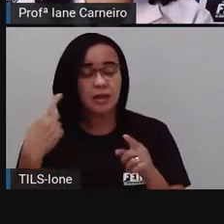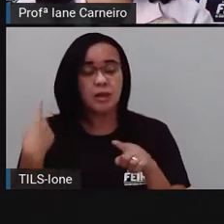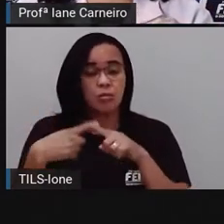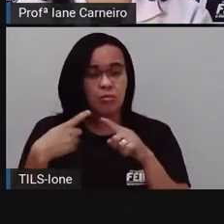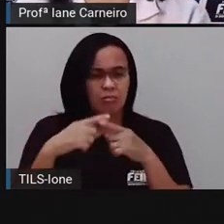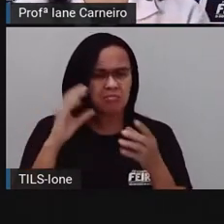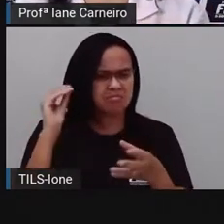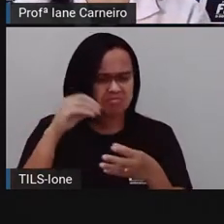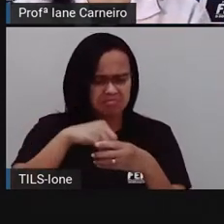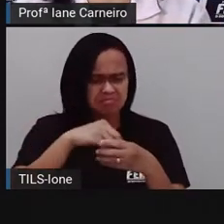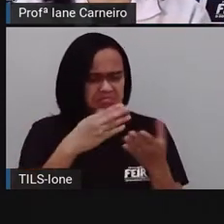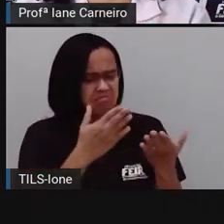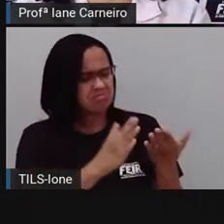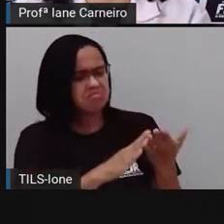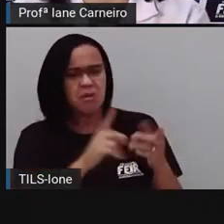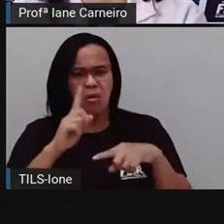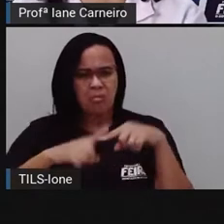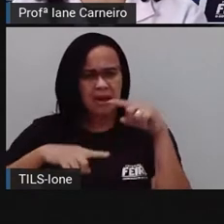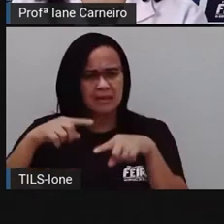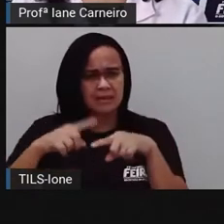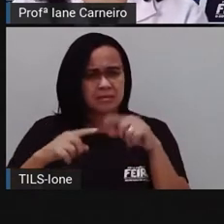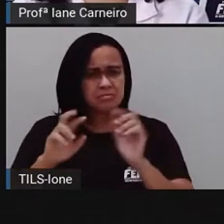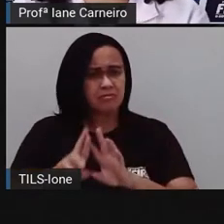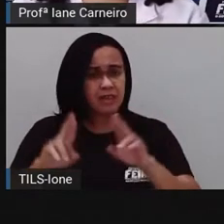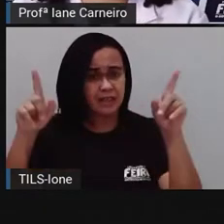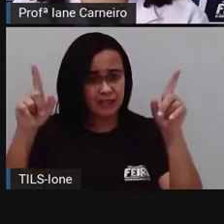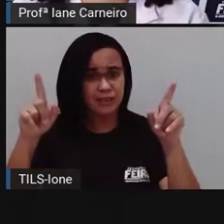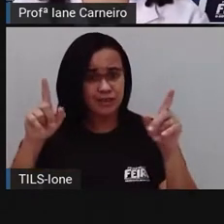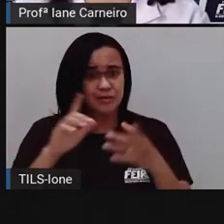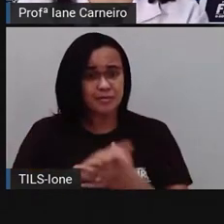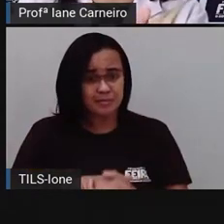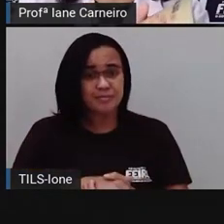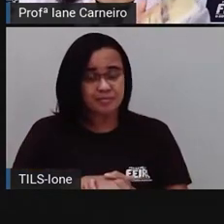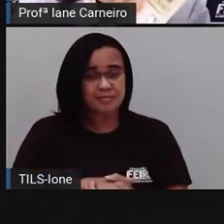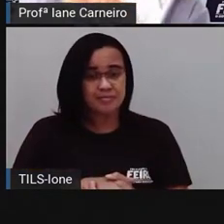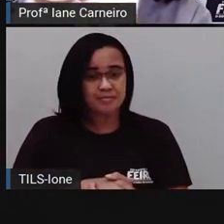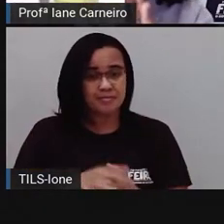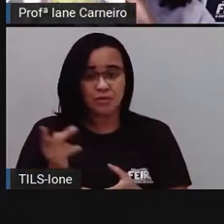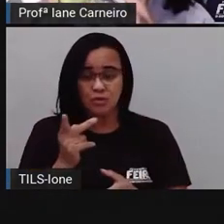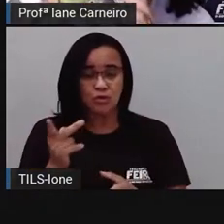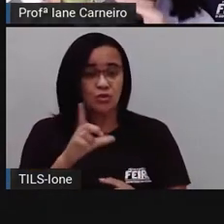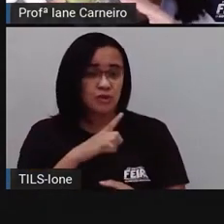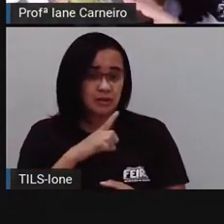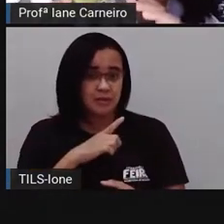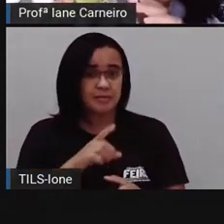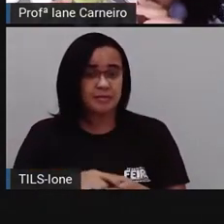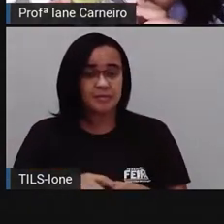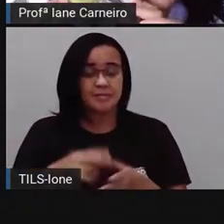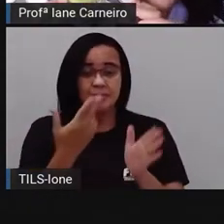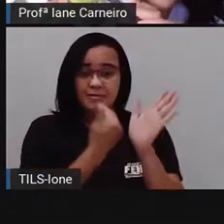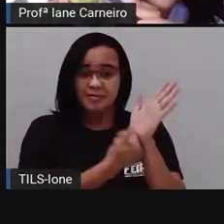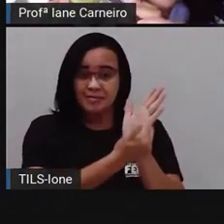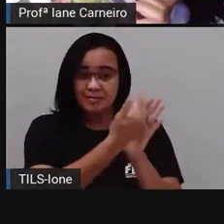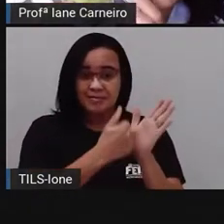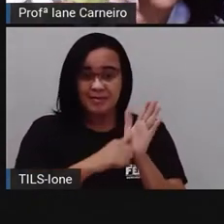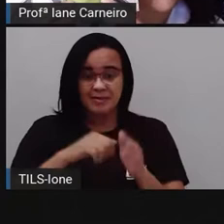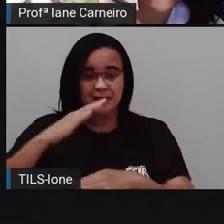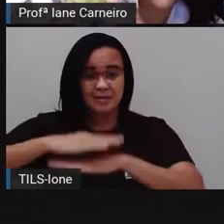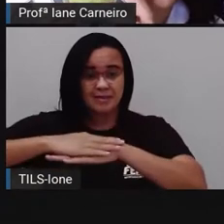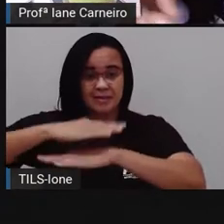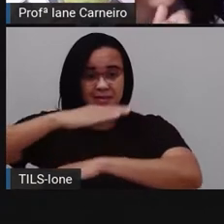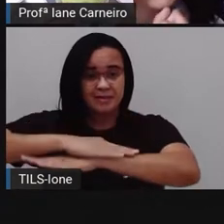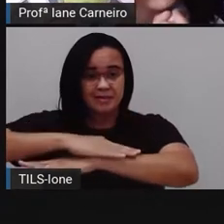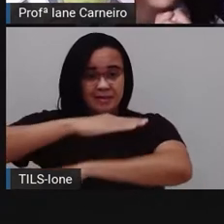diferente, né? Tem uma parte lisa e tem uma parte com textura, tá bom? E aí tem um desenho de um sapo, um